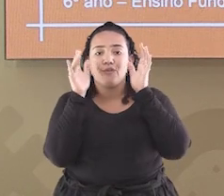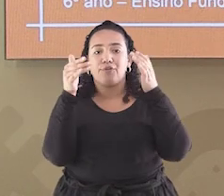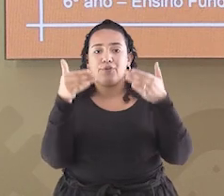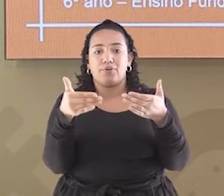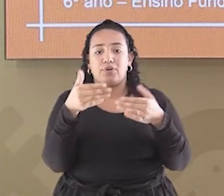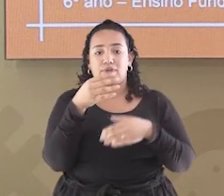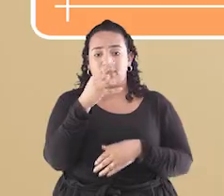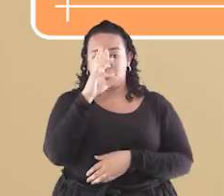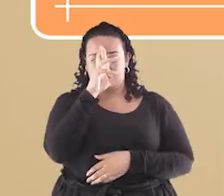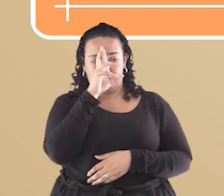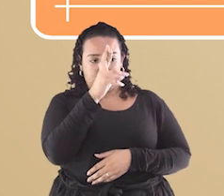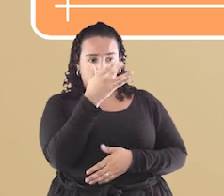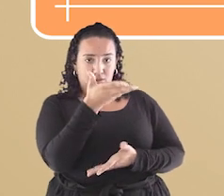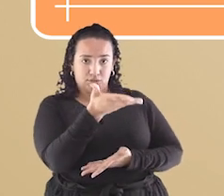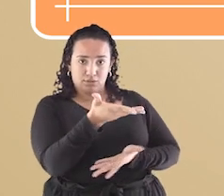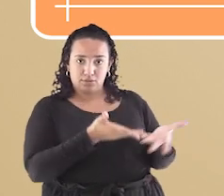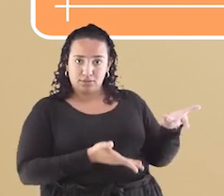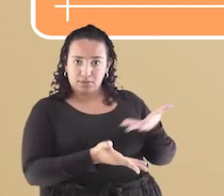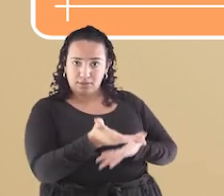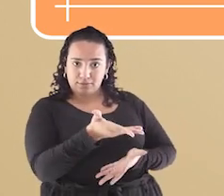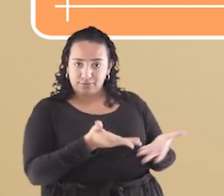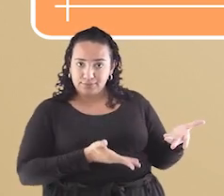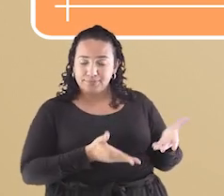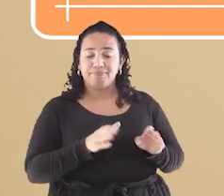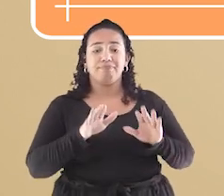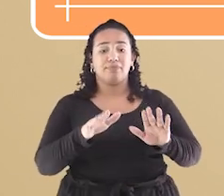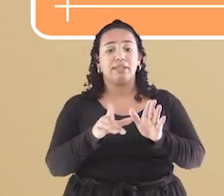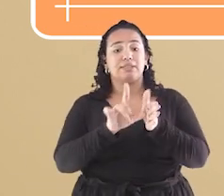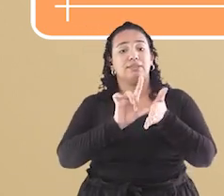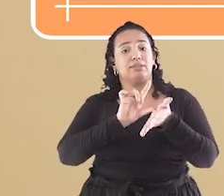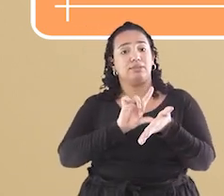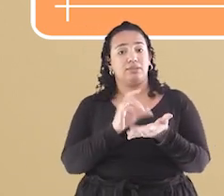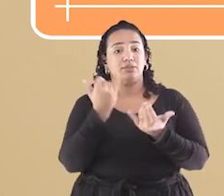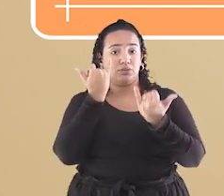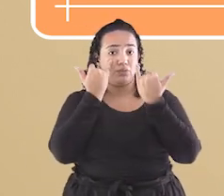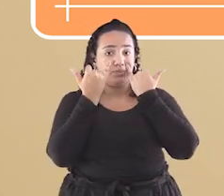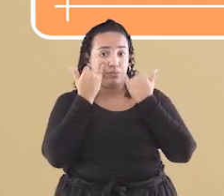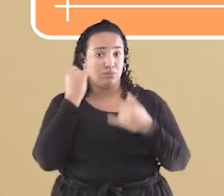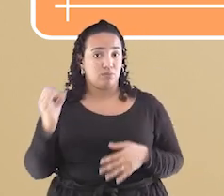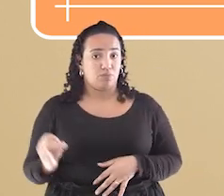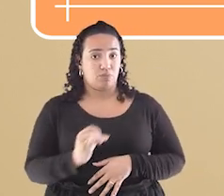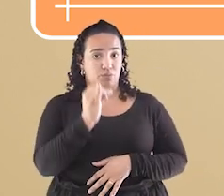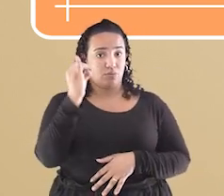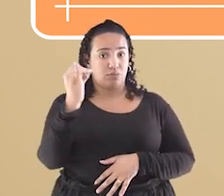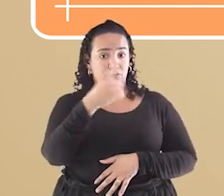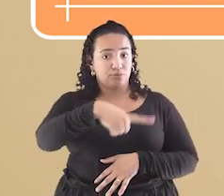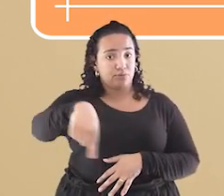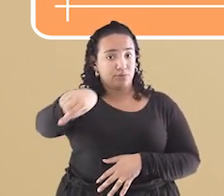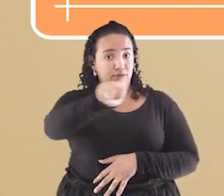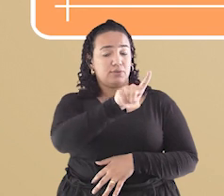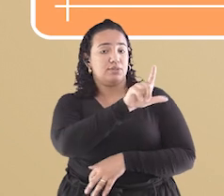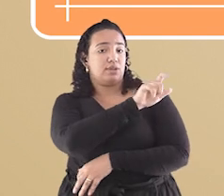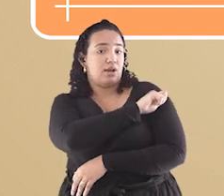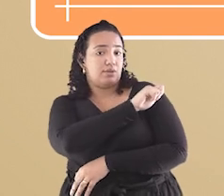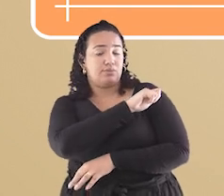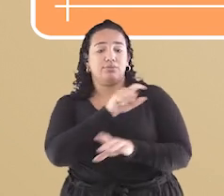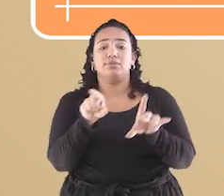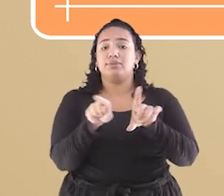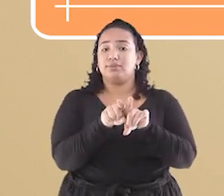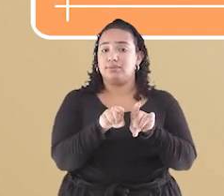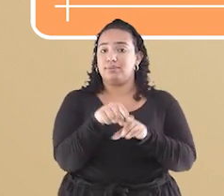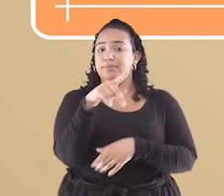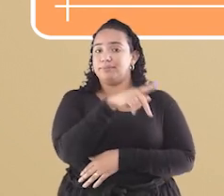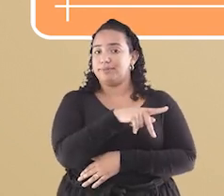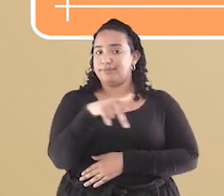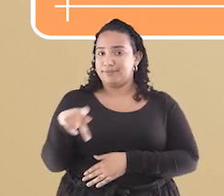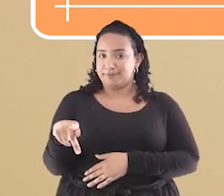e servos. Mas antes de começar vou passar algumas informações para vocês estudantes e professores